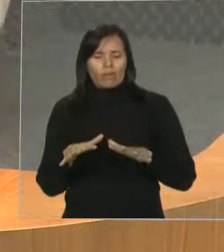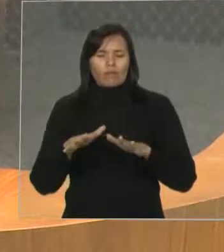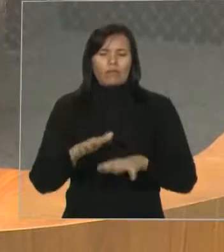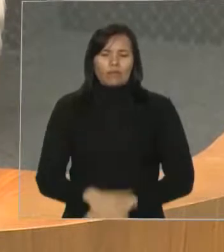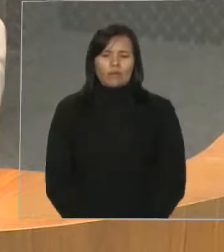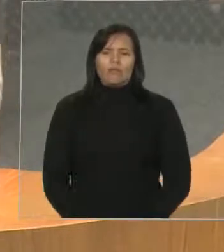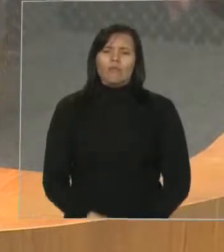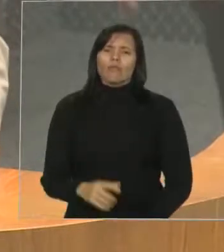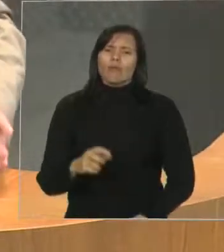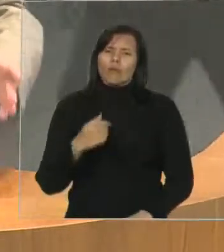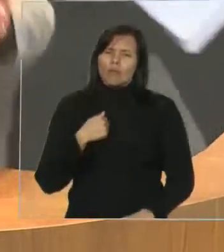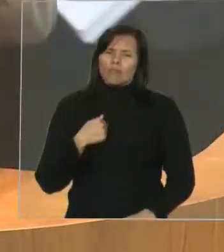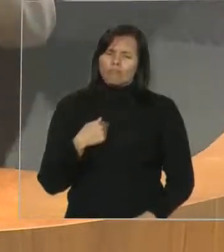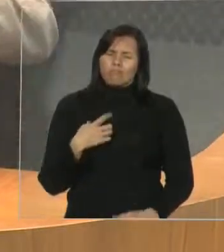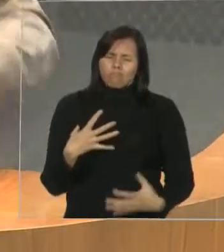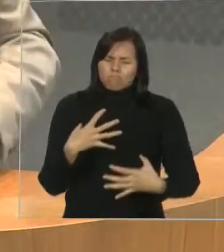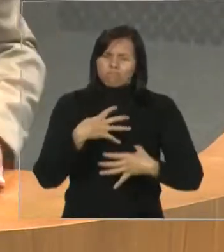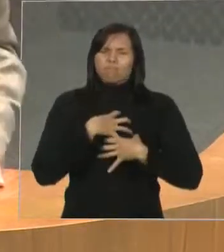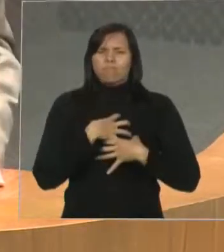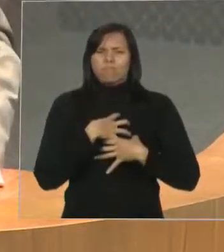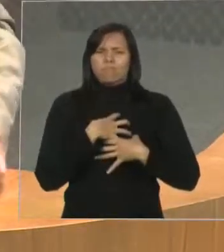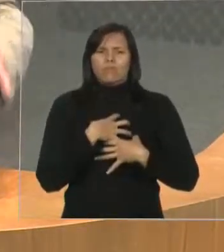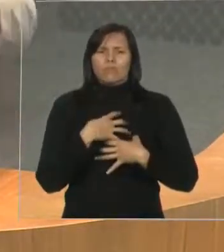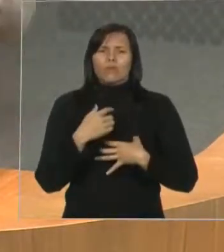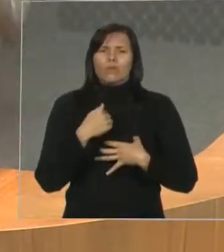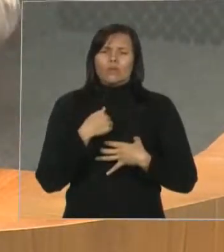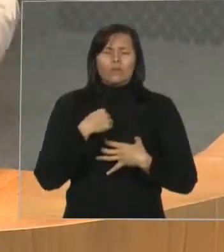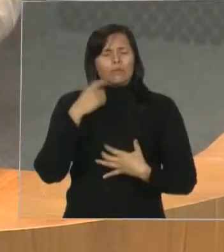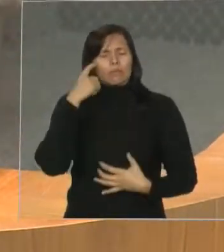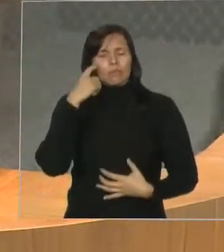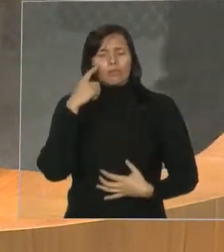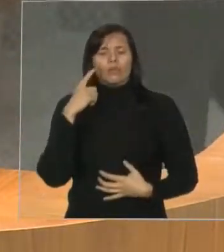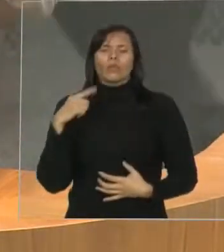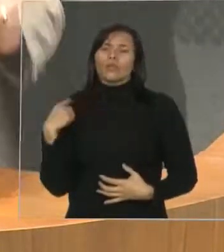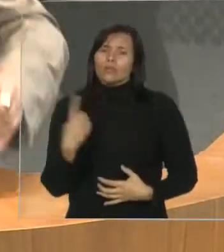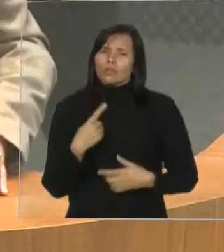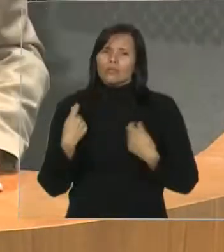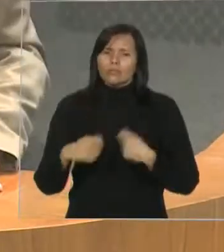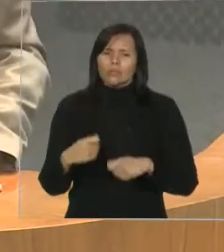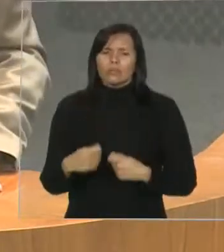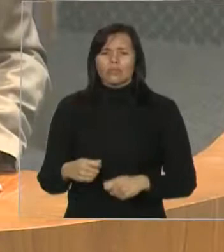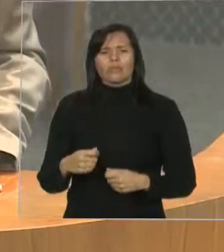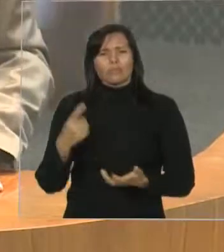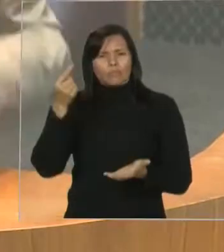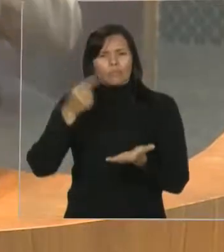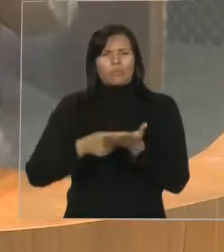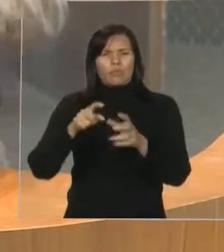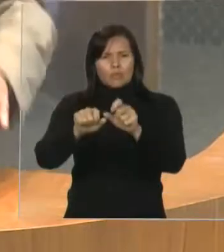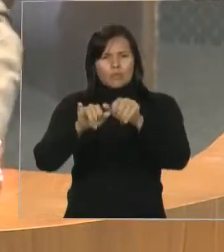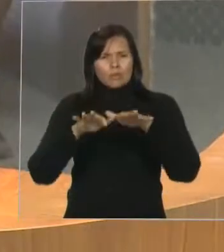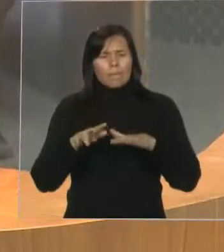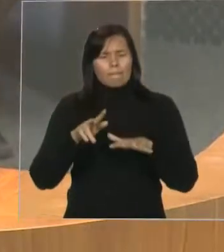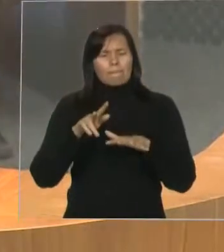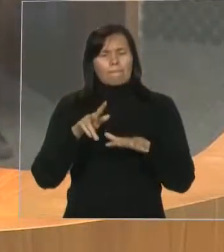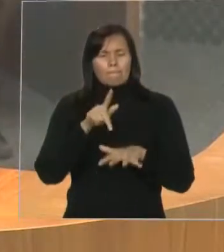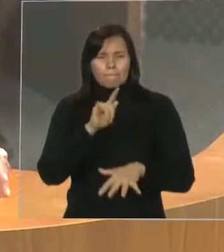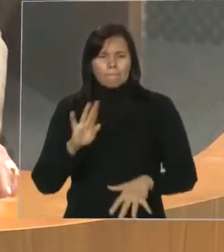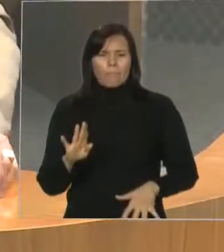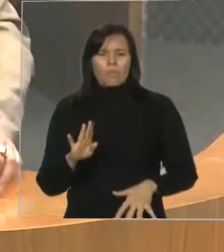que nós possamos urgentemente direcionar nossos esforços para mais uma audiência pública, chamando as empresas, chamando o PROCOR,